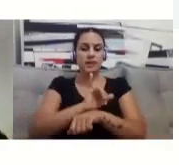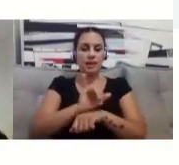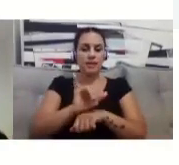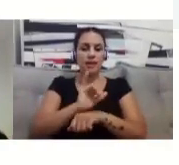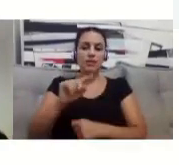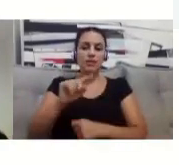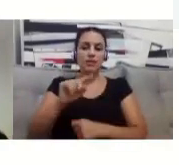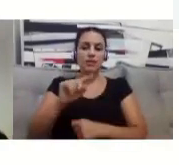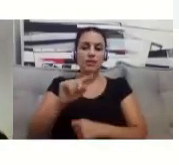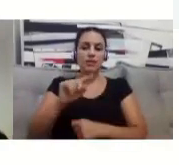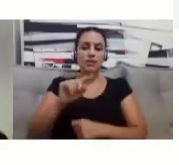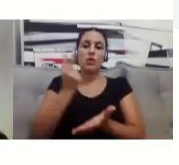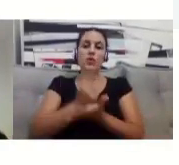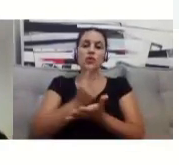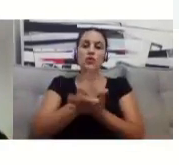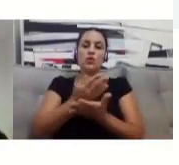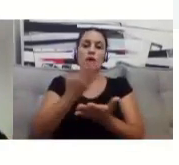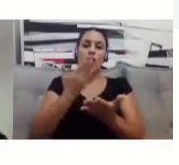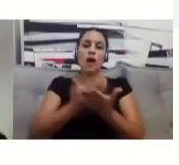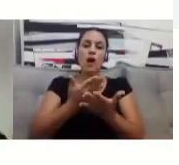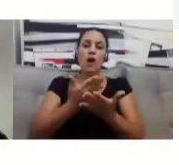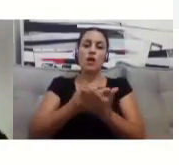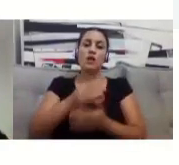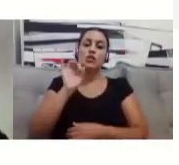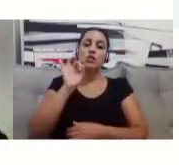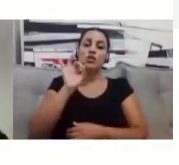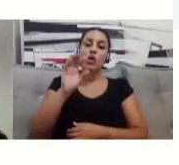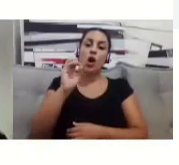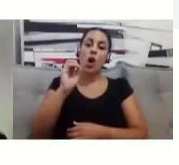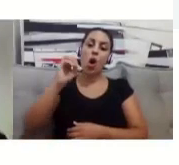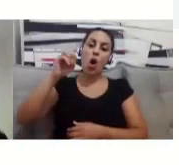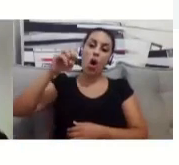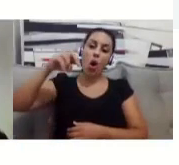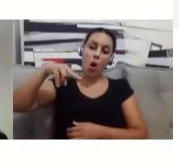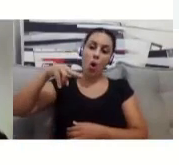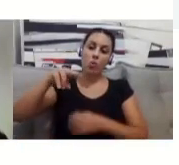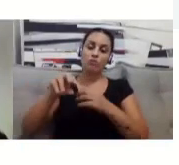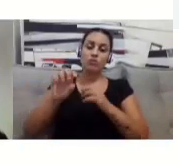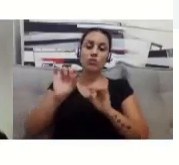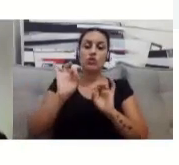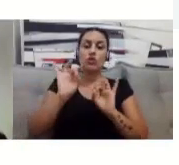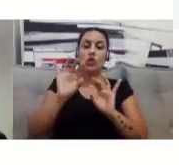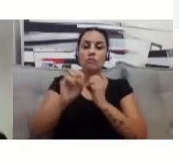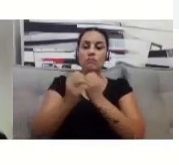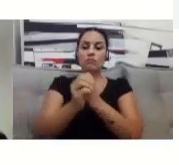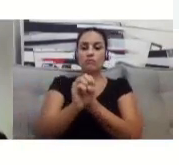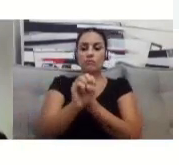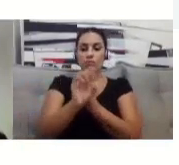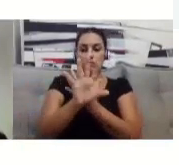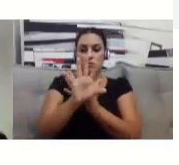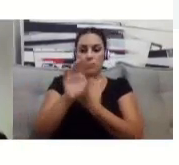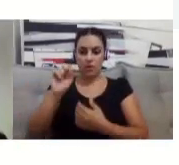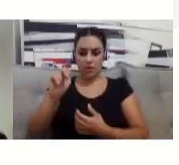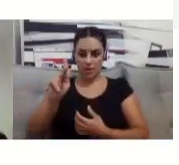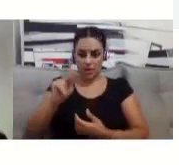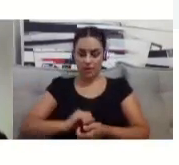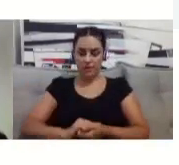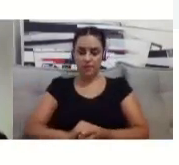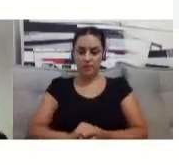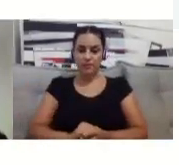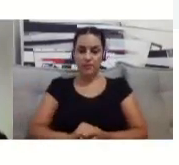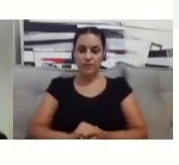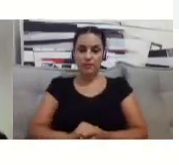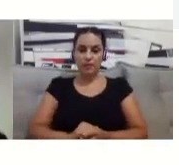aulas online somente, então é assim que vai ser, tá bom? Então, quando a gente tiver qualquer